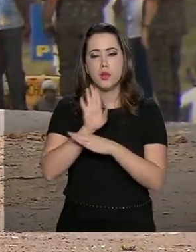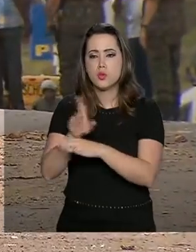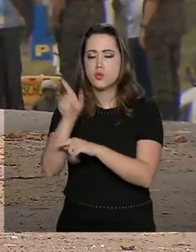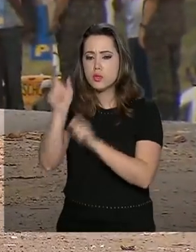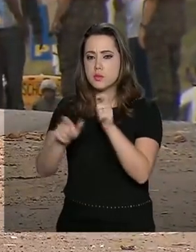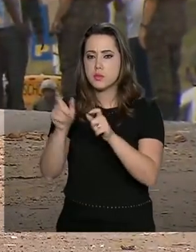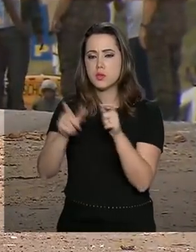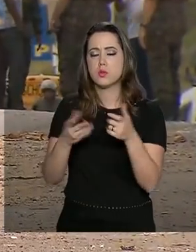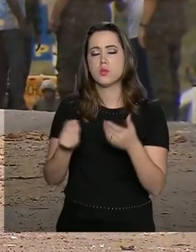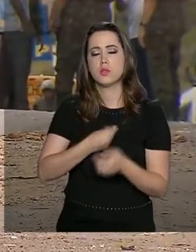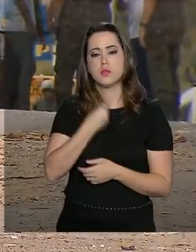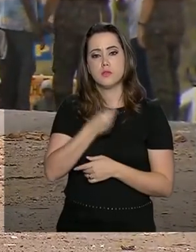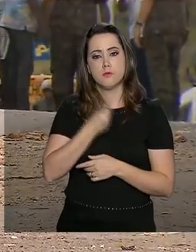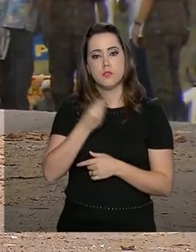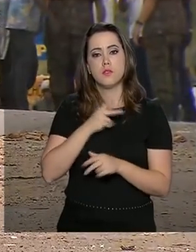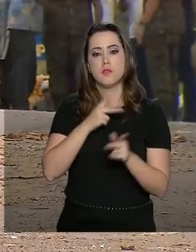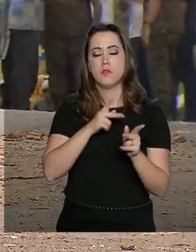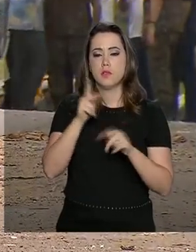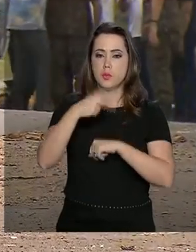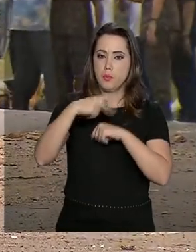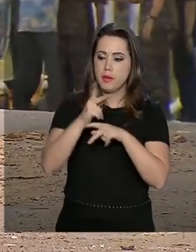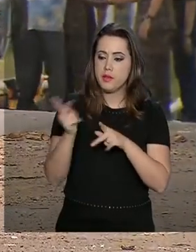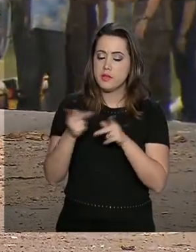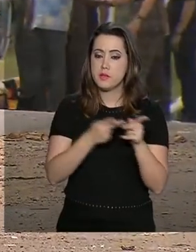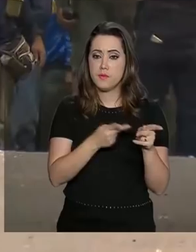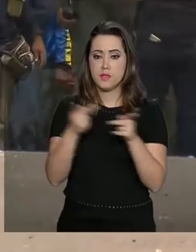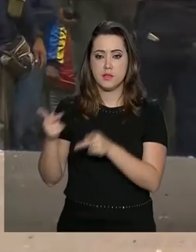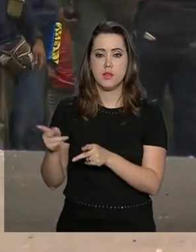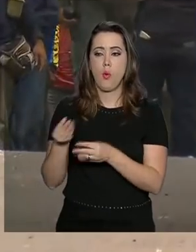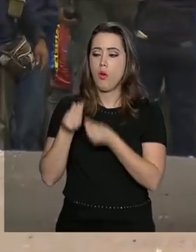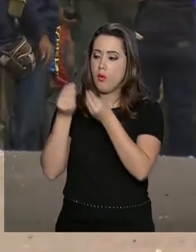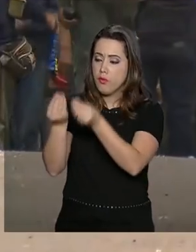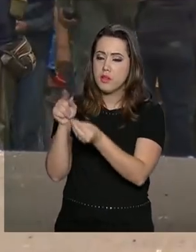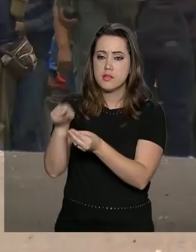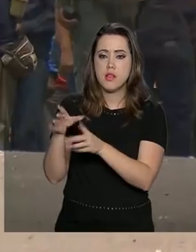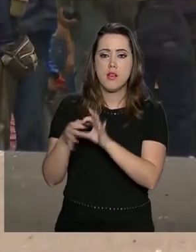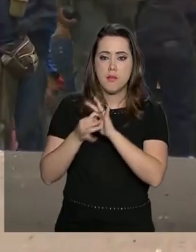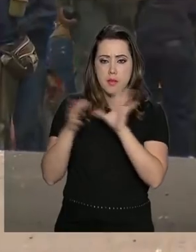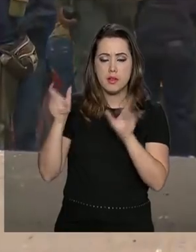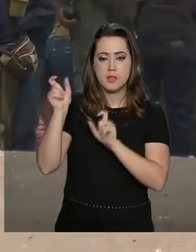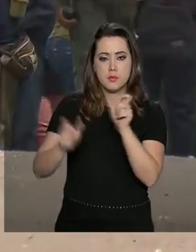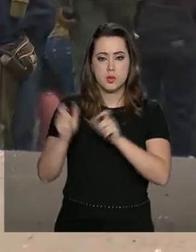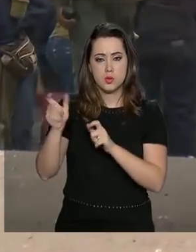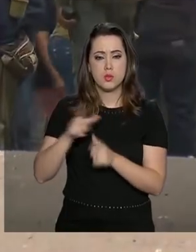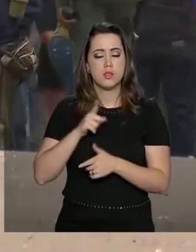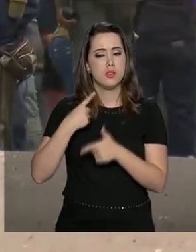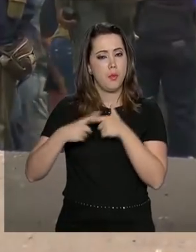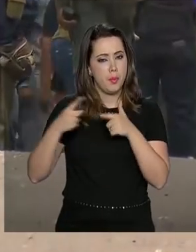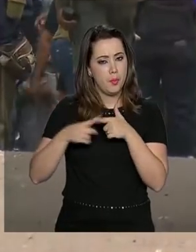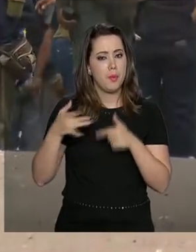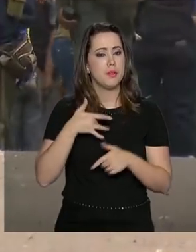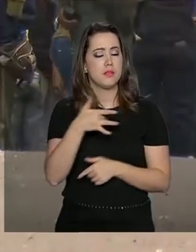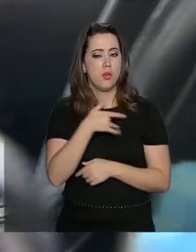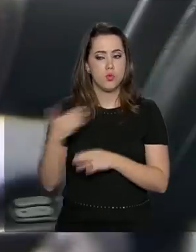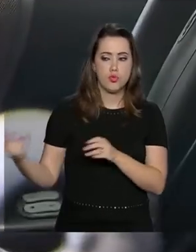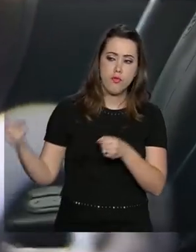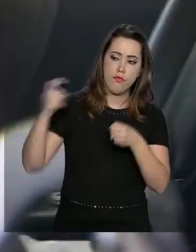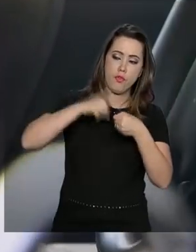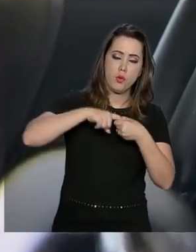Ele tenta liberar a passagem deles de volta ao Brasil, principalmente daqueles que apresentam problemas de saúde.